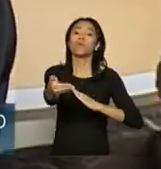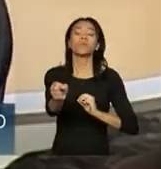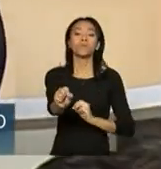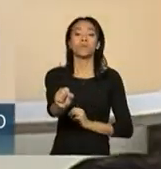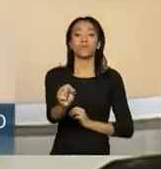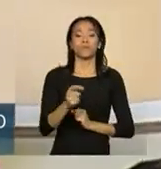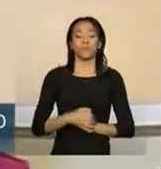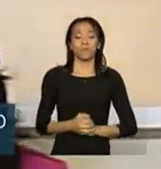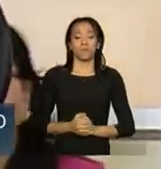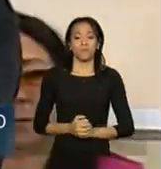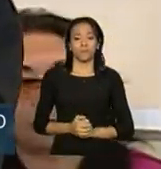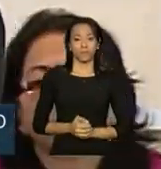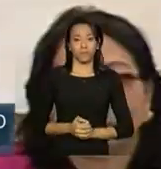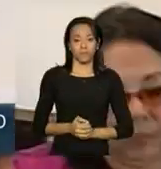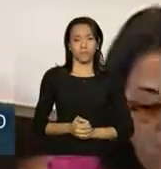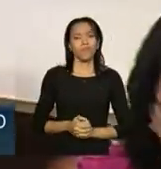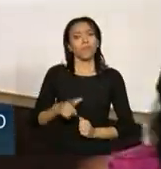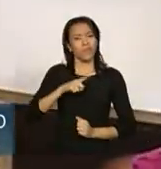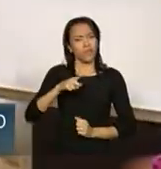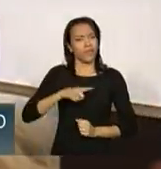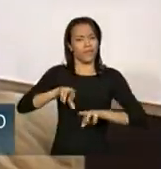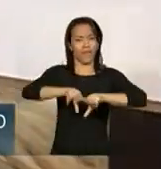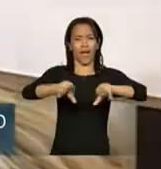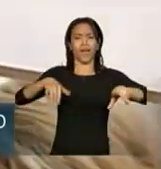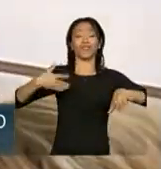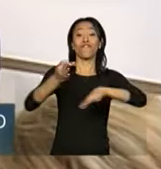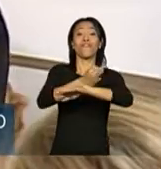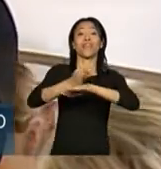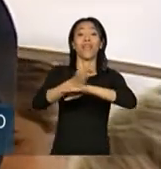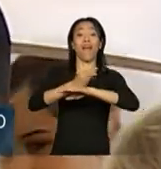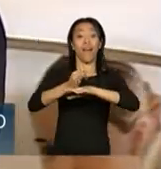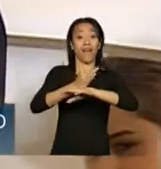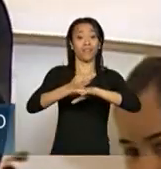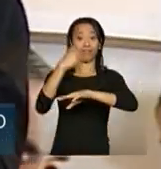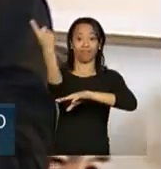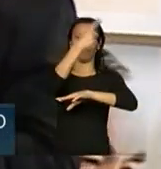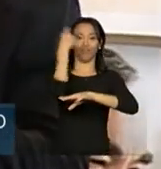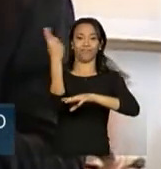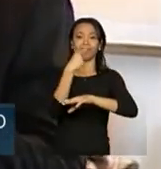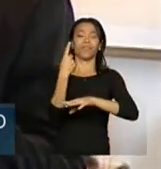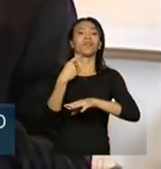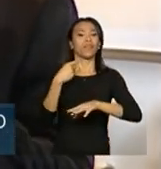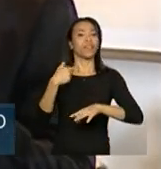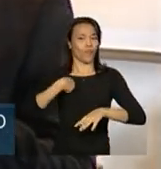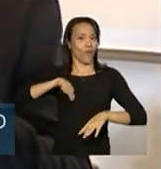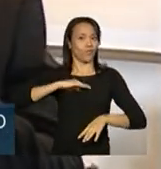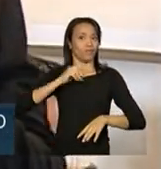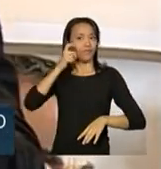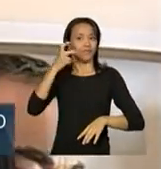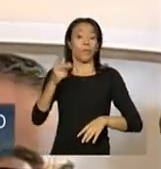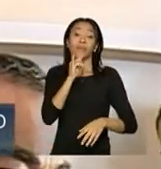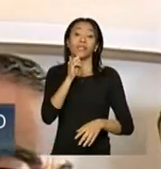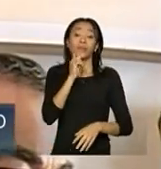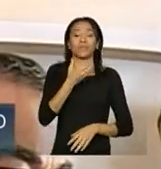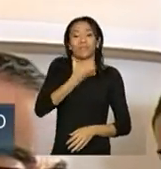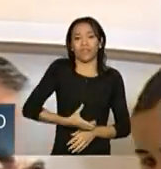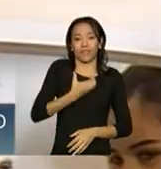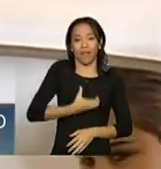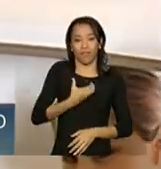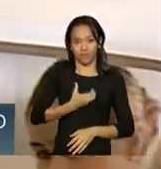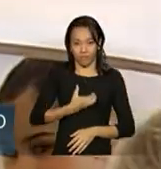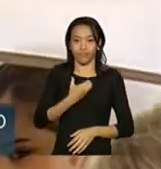quando... Aqui tem vários feriados aqui no Brasil que a gente valoriza muito. Quando, por exemplo, no feriado do Natal,